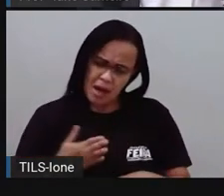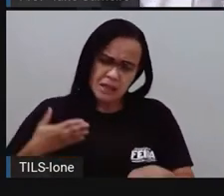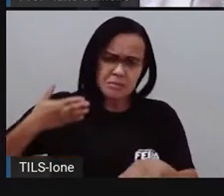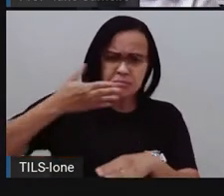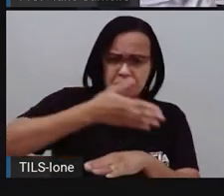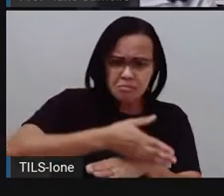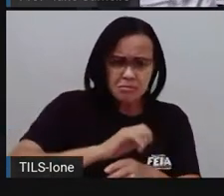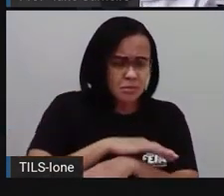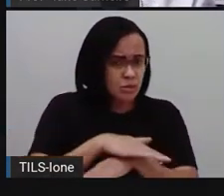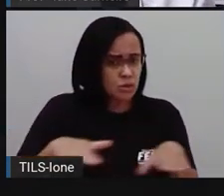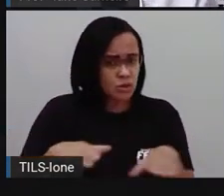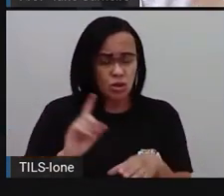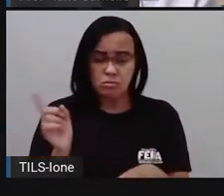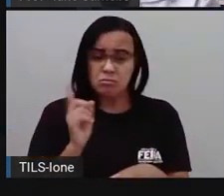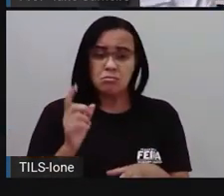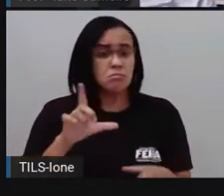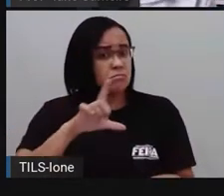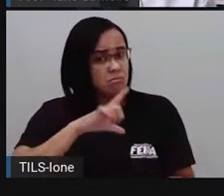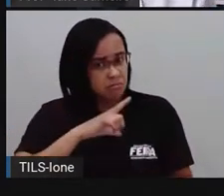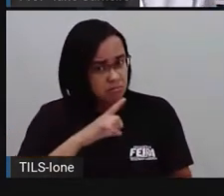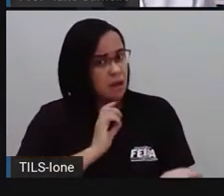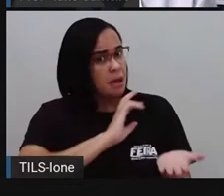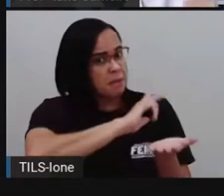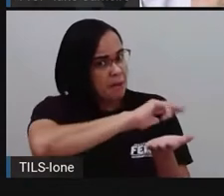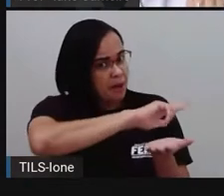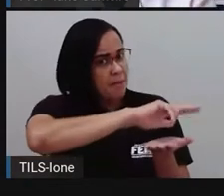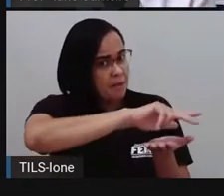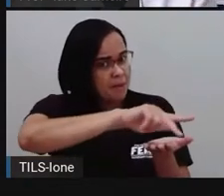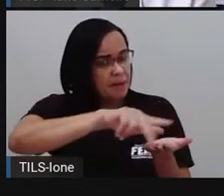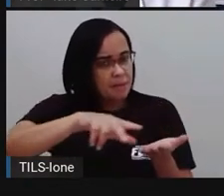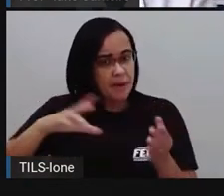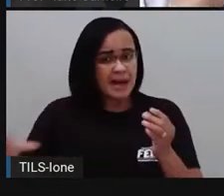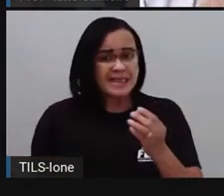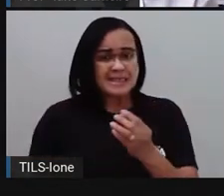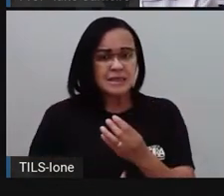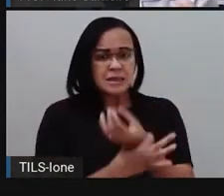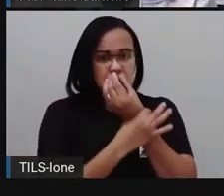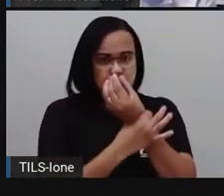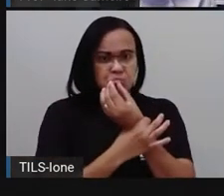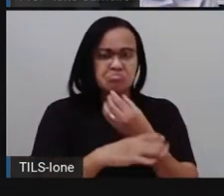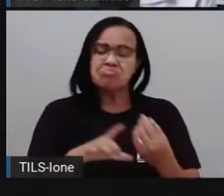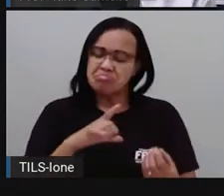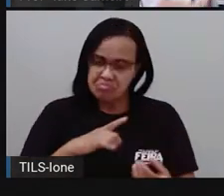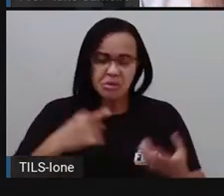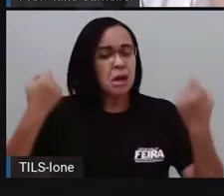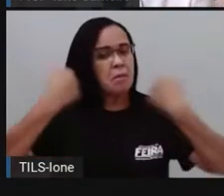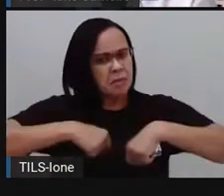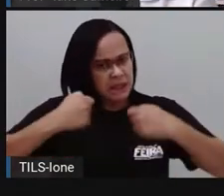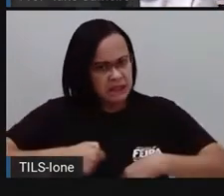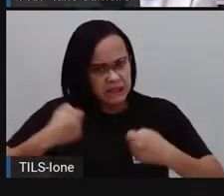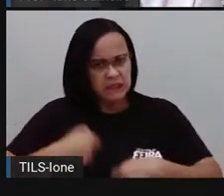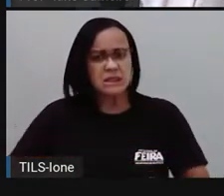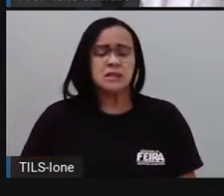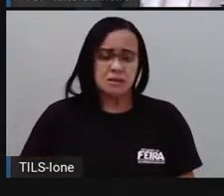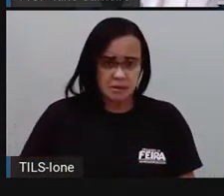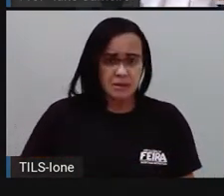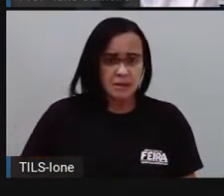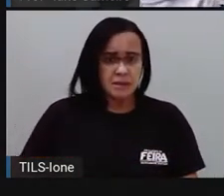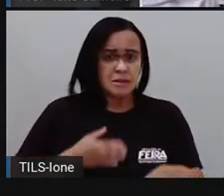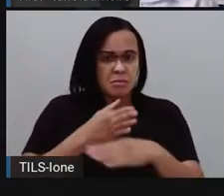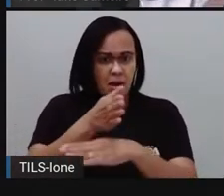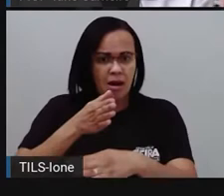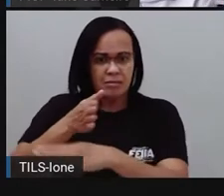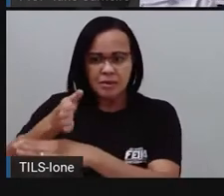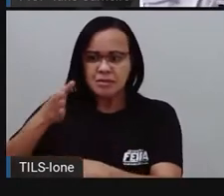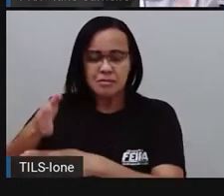tem outras questões também que a gente precisa, né? Garantir, né? Para que todo mundo aprenda, todo mundo tenha acesso a tudo que